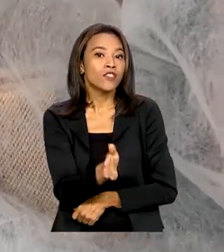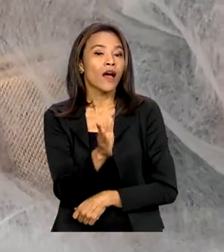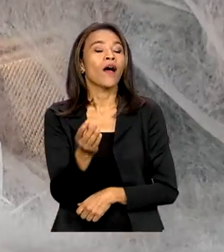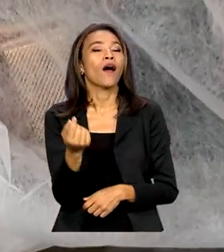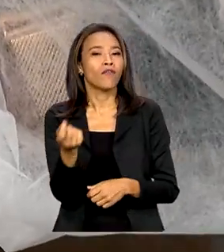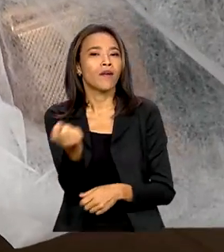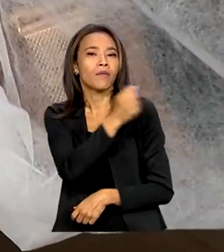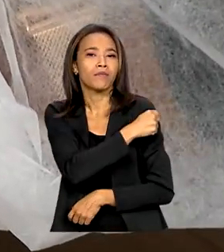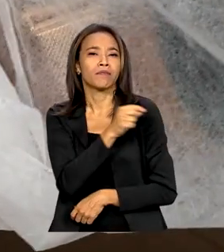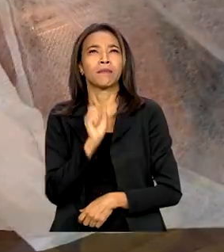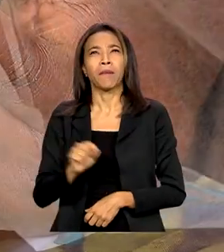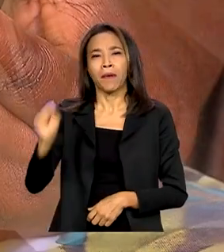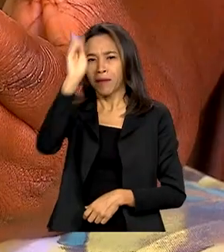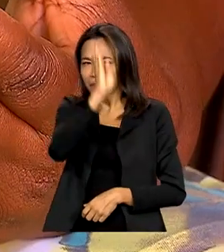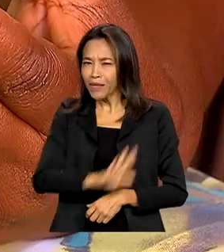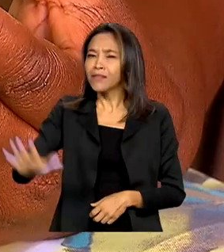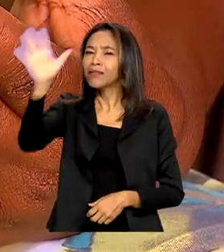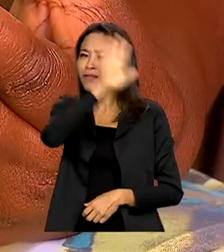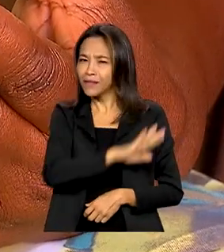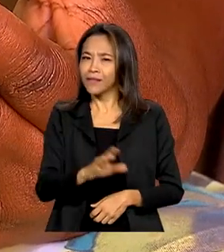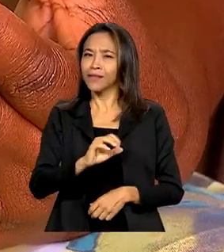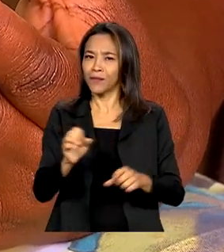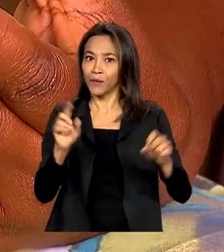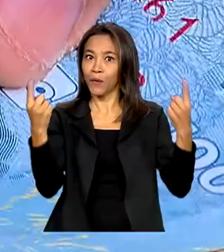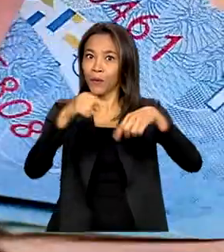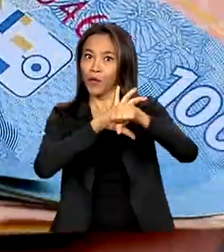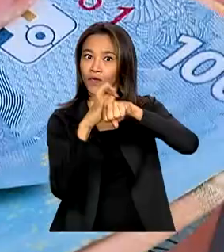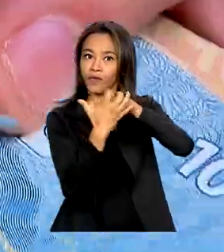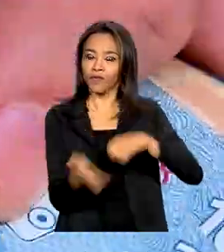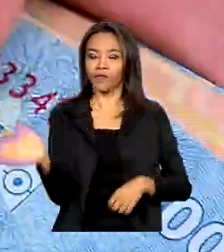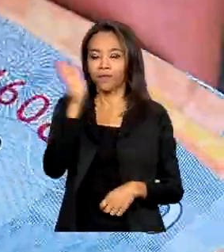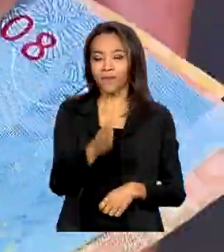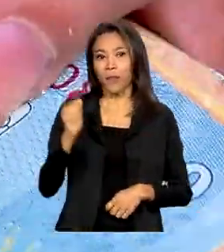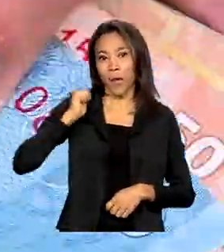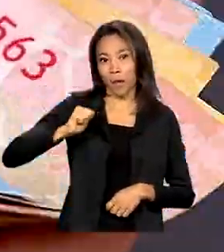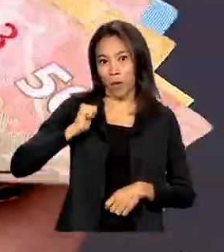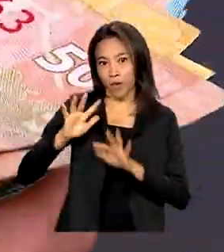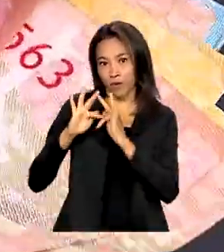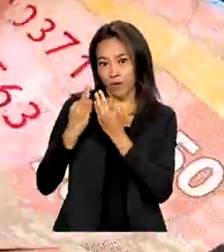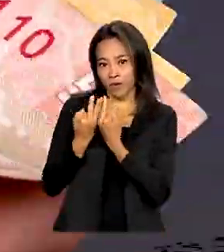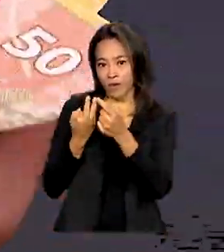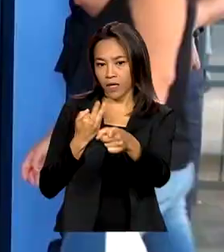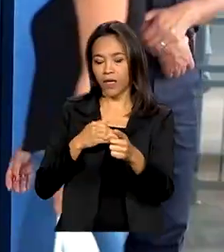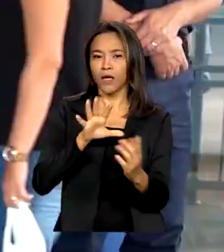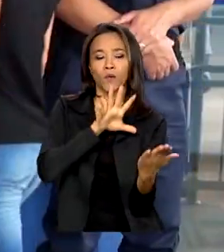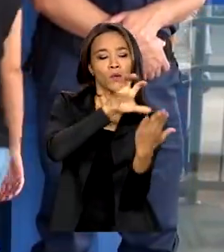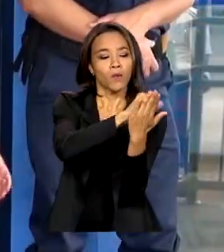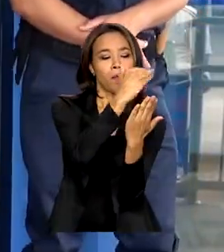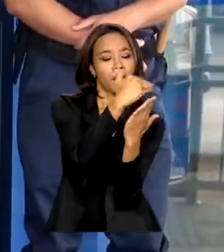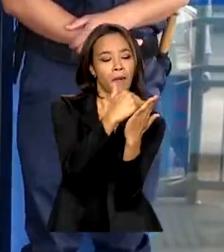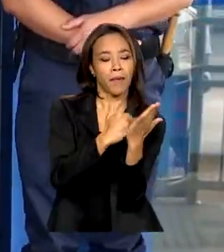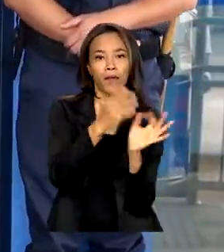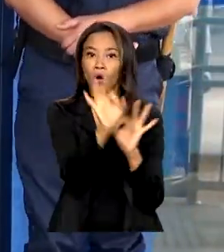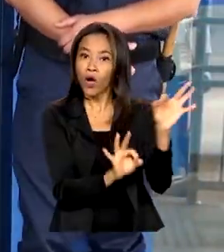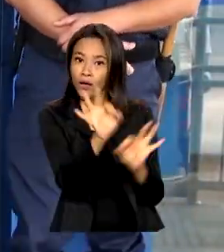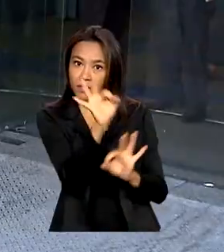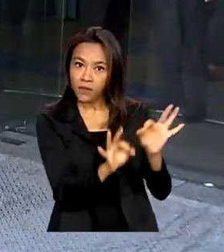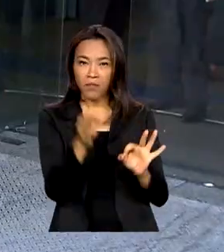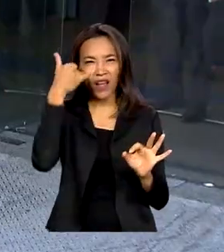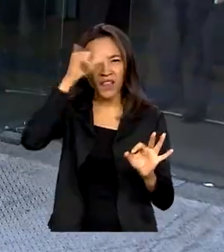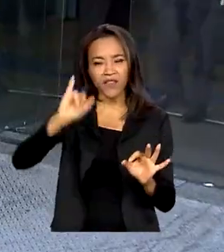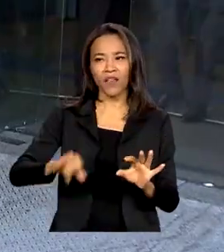em todo o país. Bolsa Família, cadastro único, está sendo reestruturado para combater